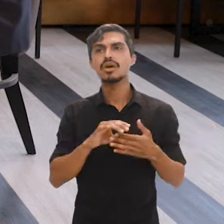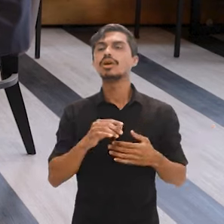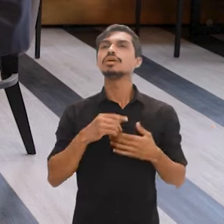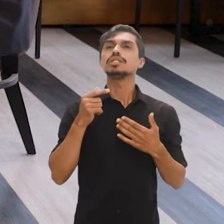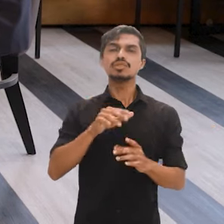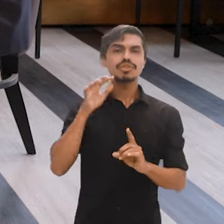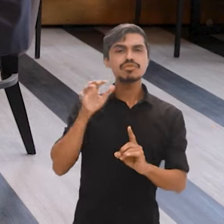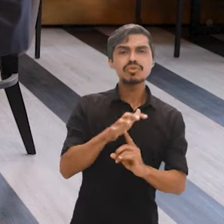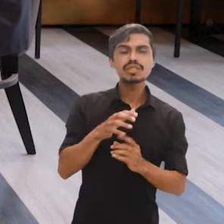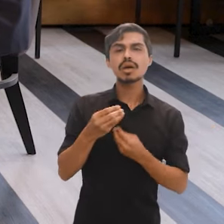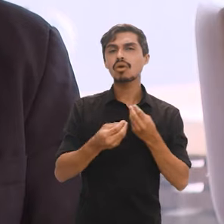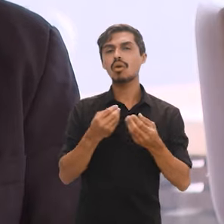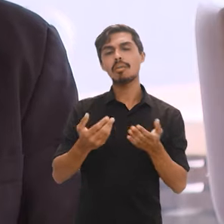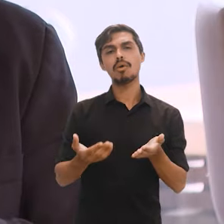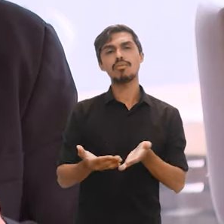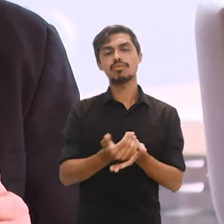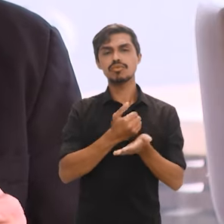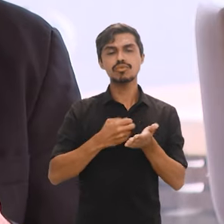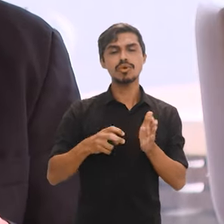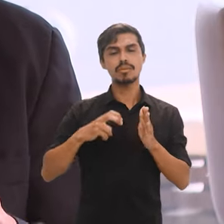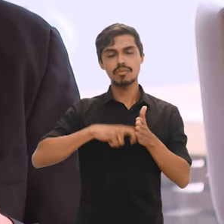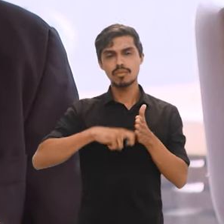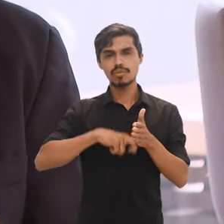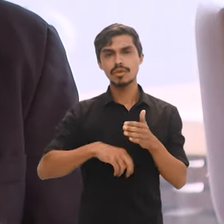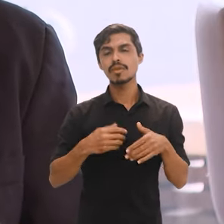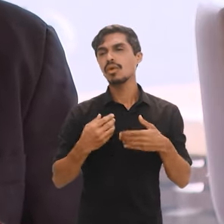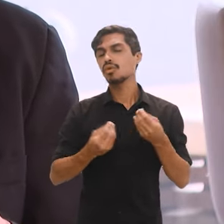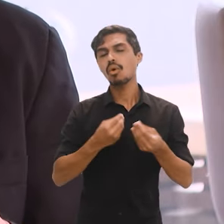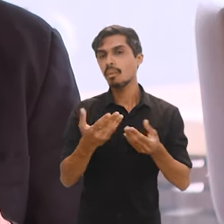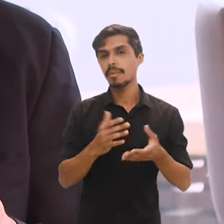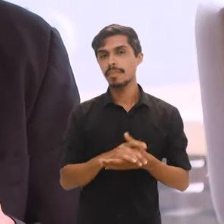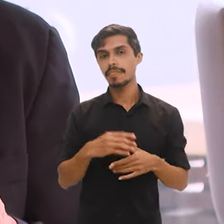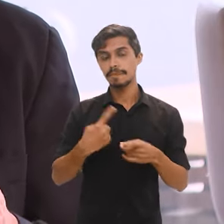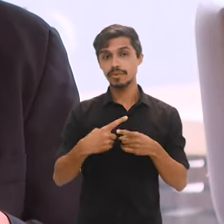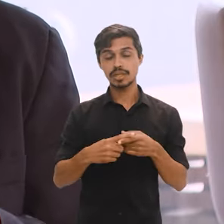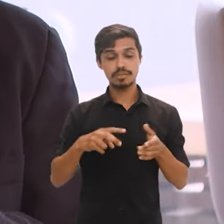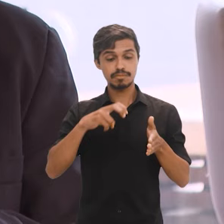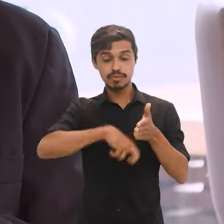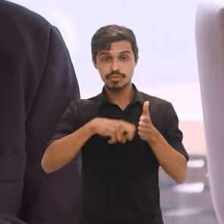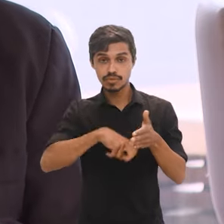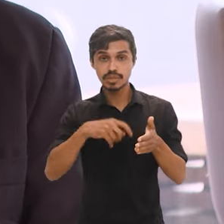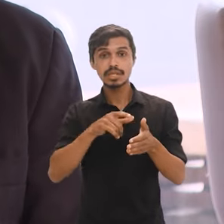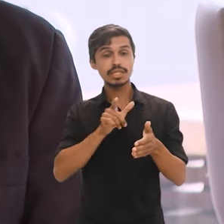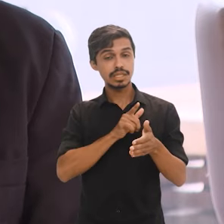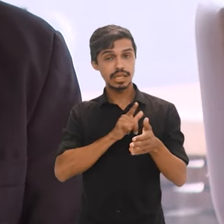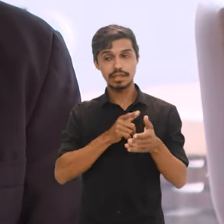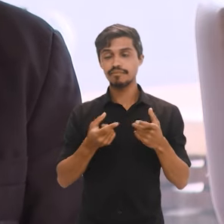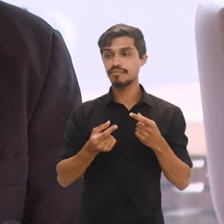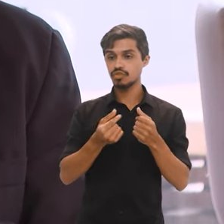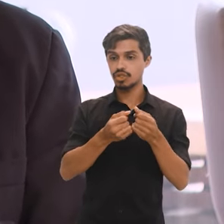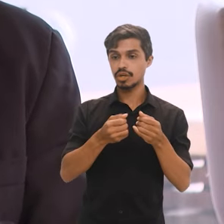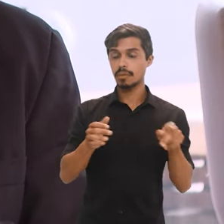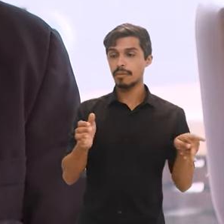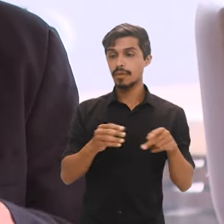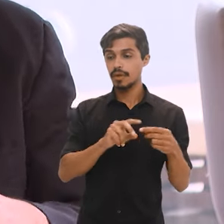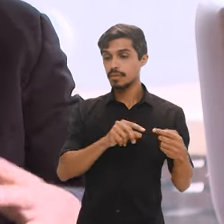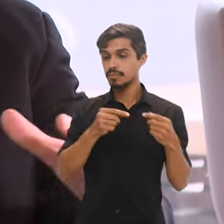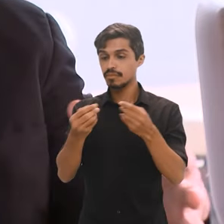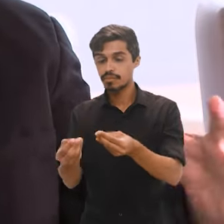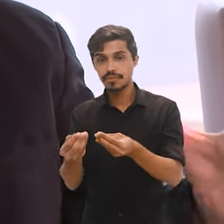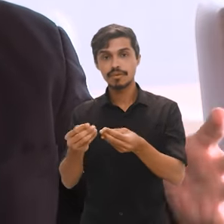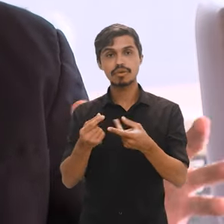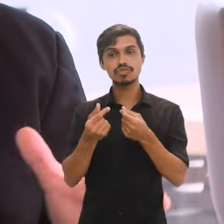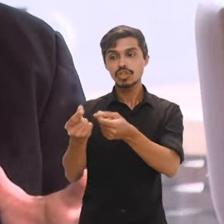arrecadação dos impostos, porque, afinal de contas, o consumo de produção tributados revertem também em recurso para o próprio Estado. Então,